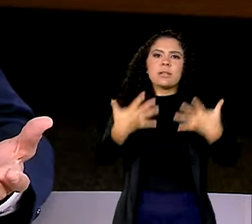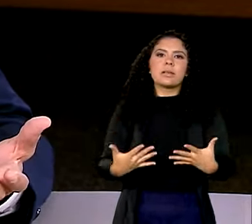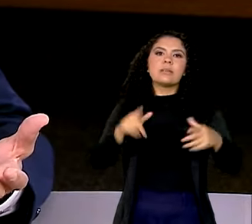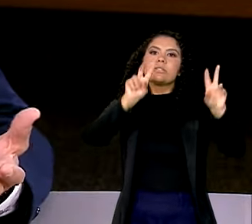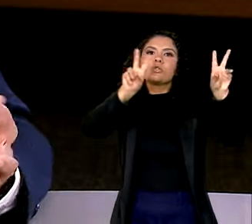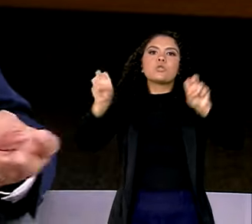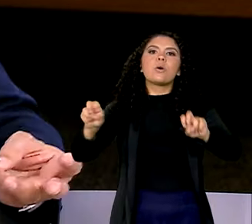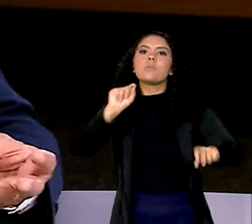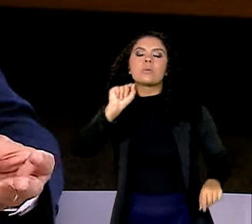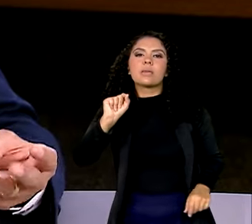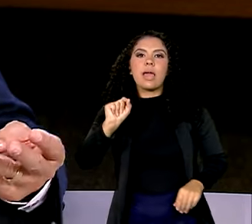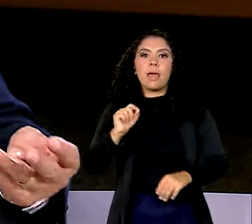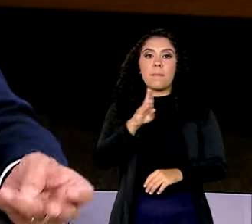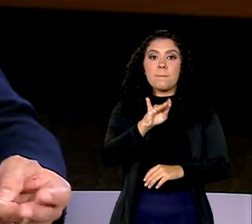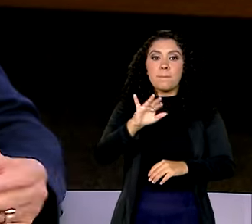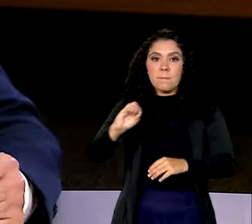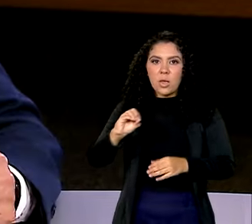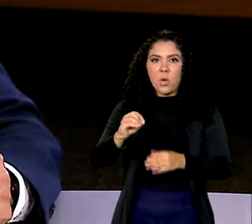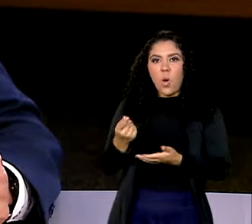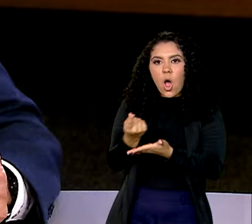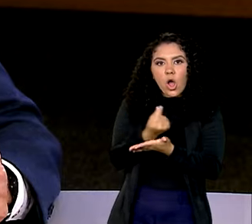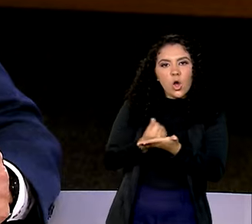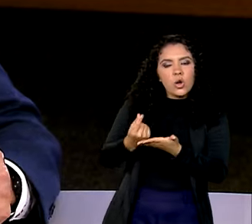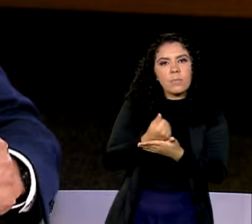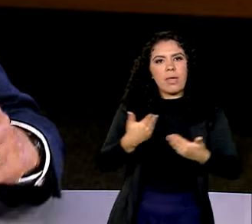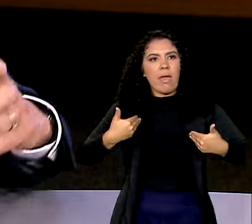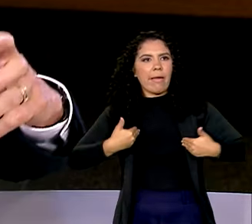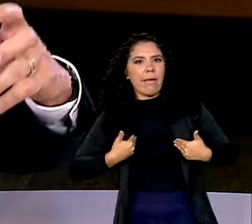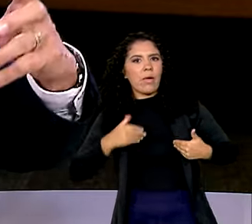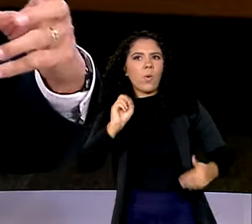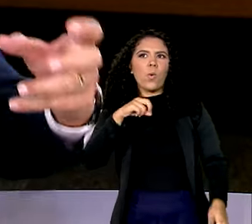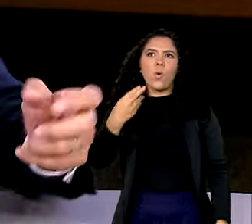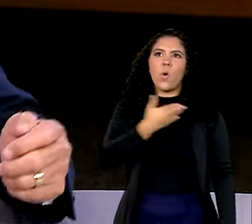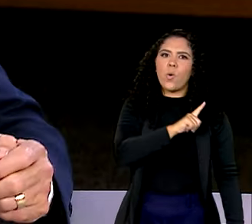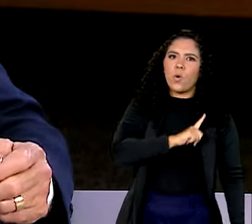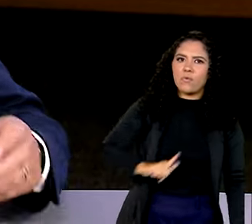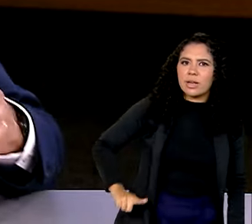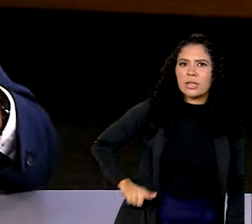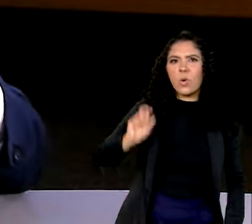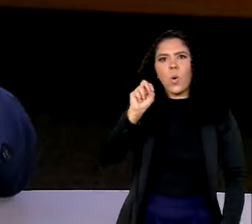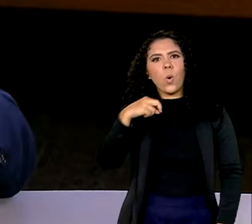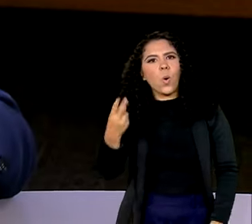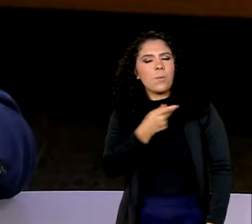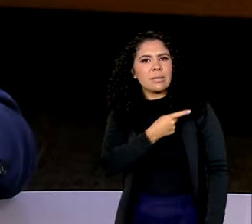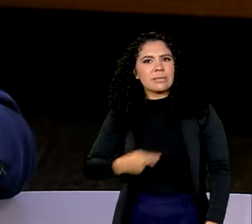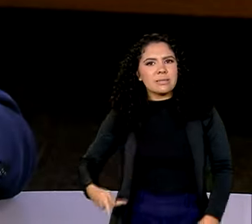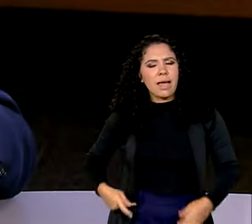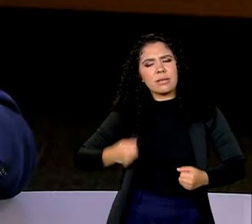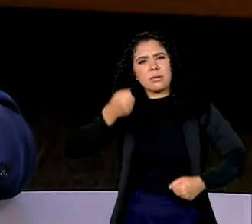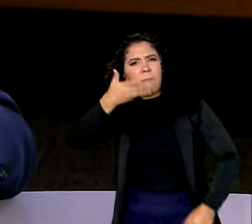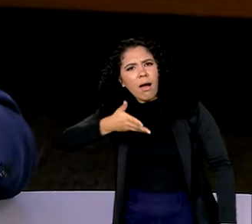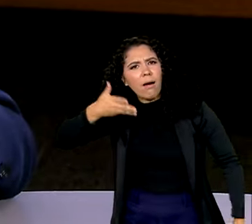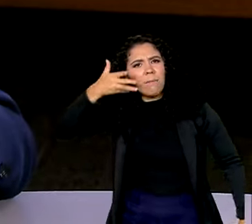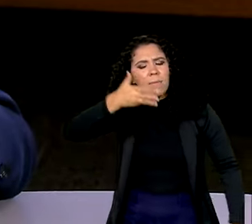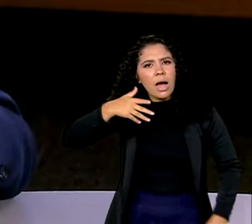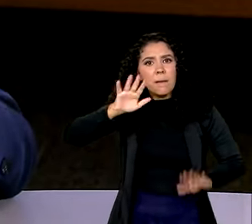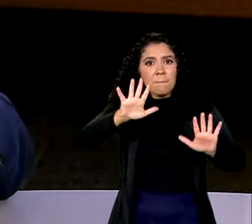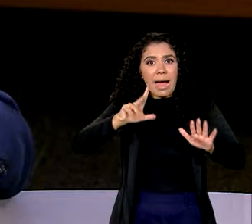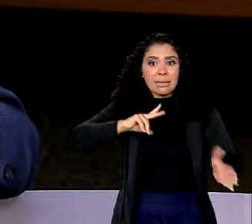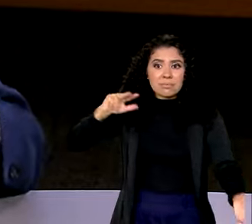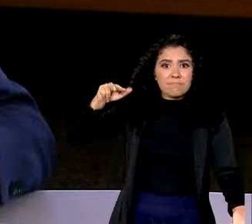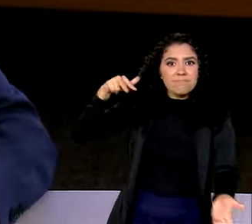de bioeconomia. Eu falar, o secretário falar, o governador falar, o presidente falar. E, quando a gente visita os fundos